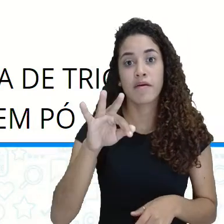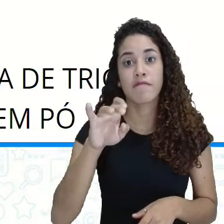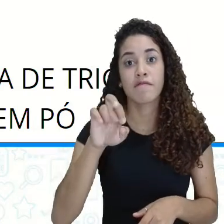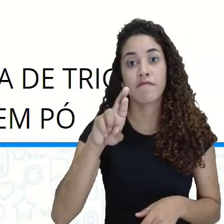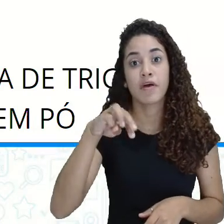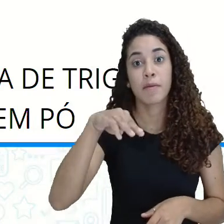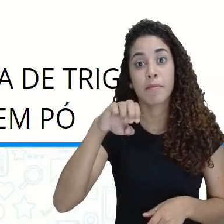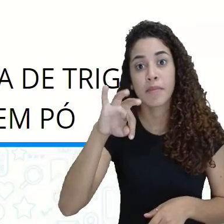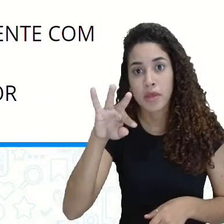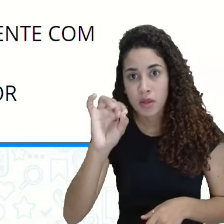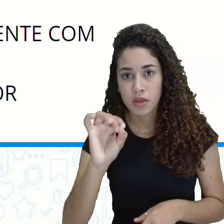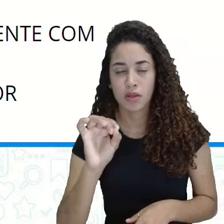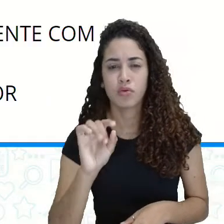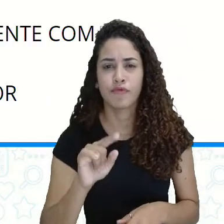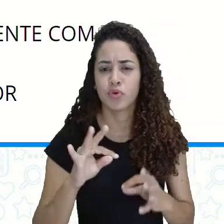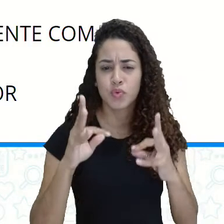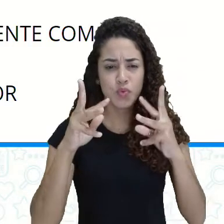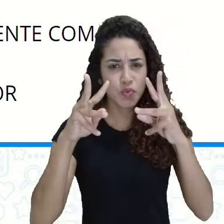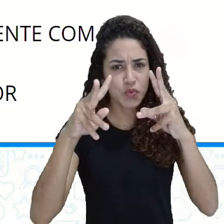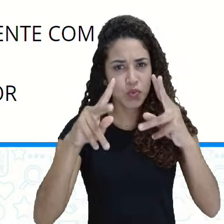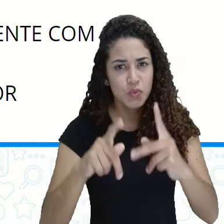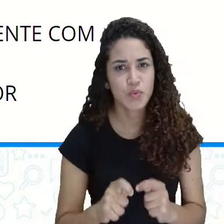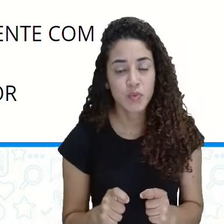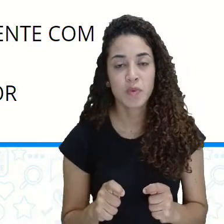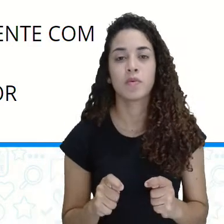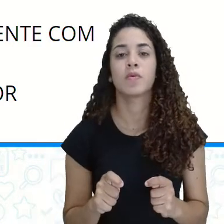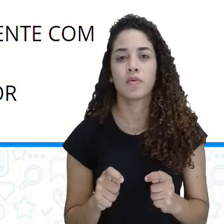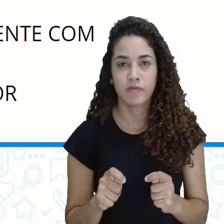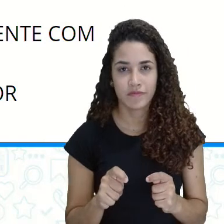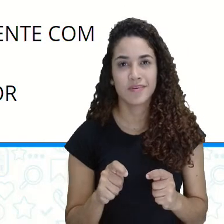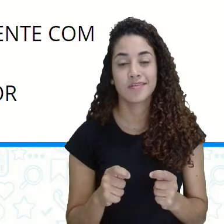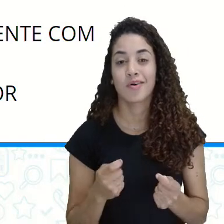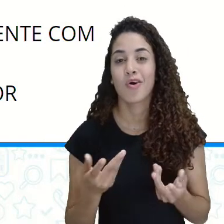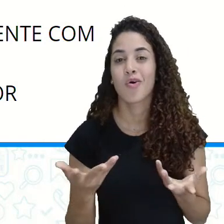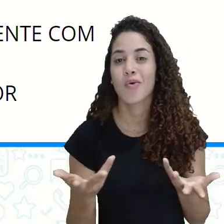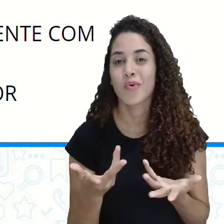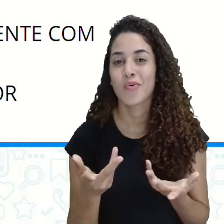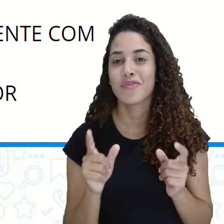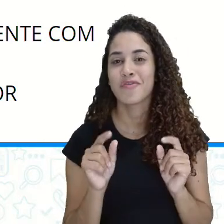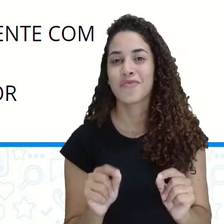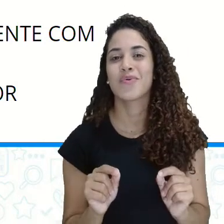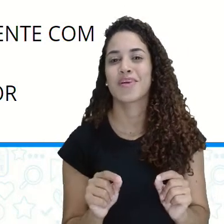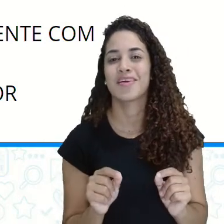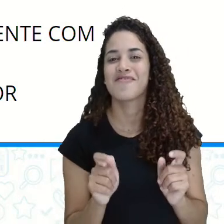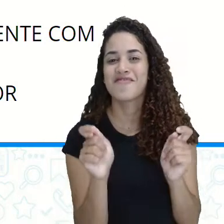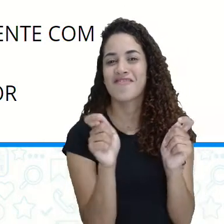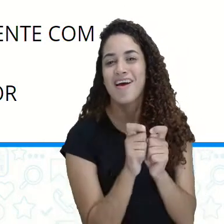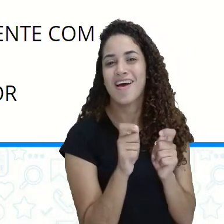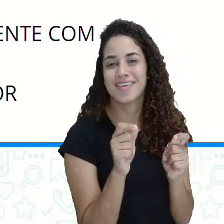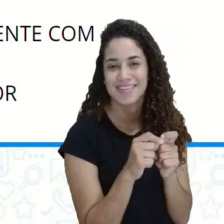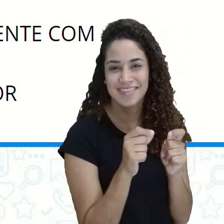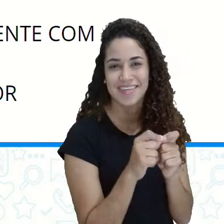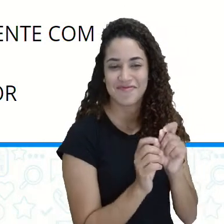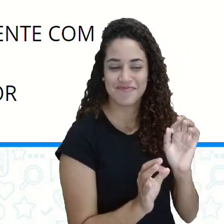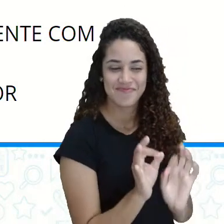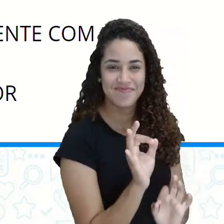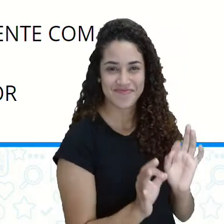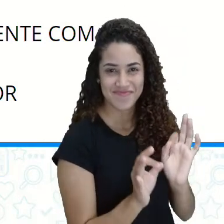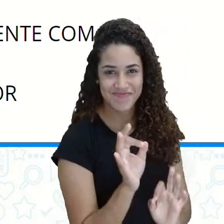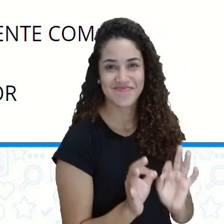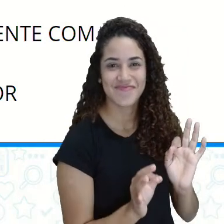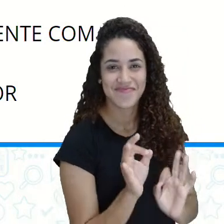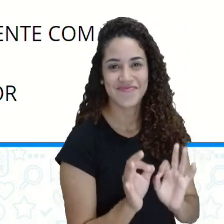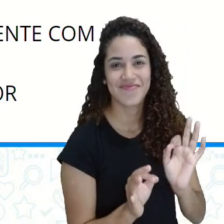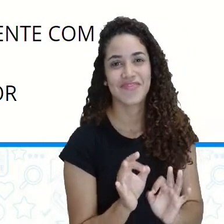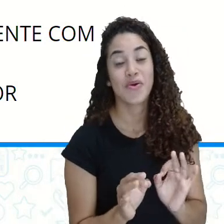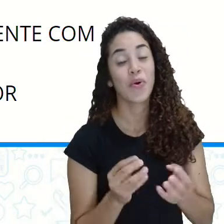pegar todos esses ingredientes e aí, agora, tem um modo de fazer. O modo de fazer é de que